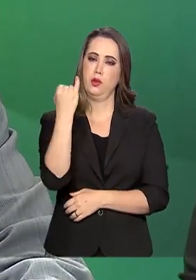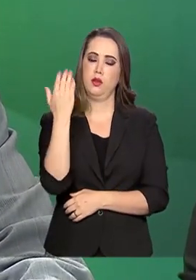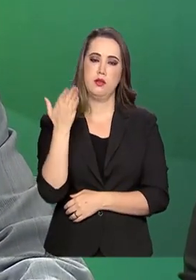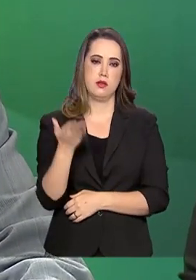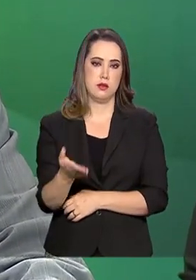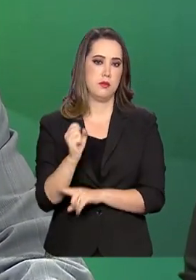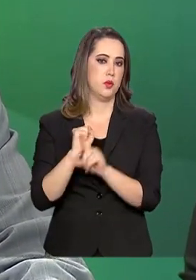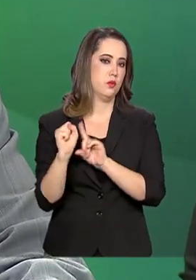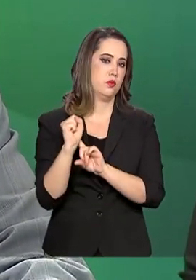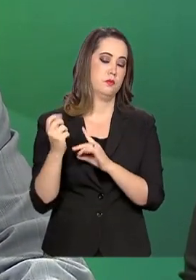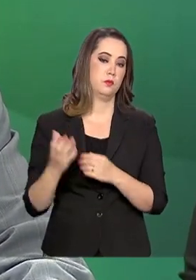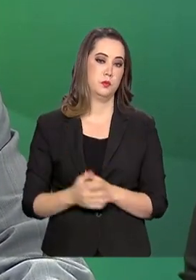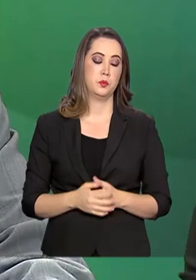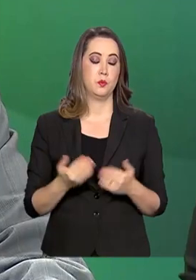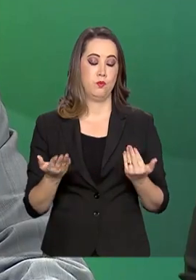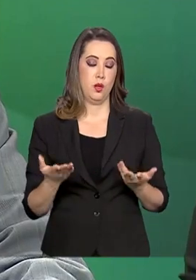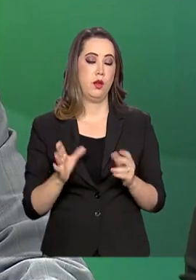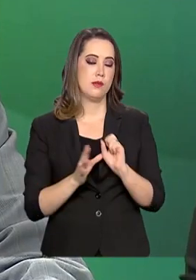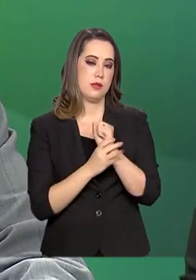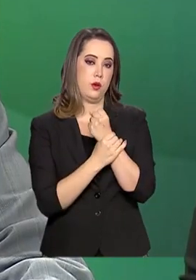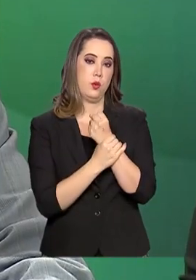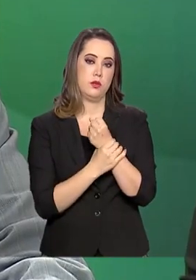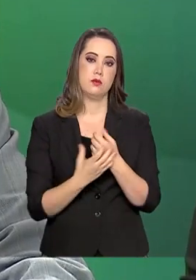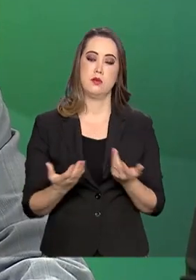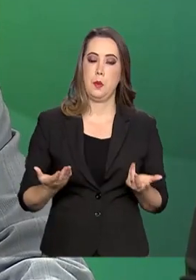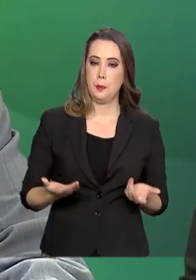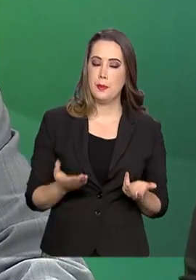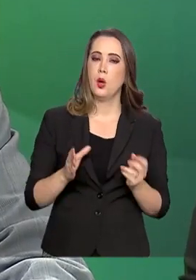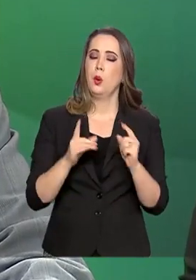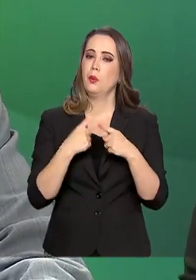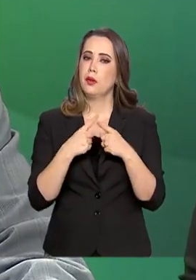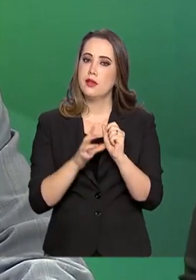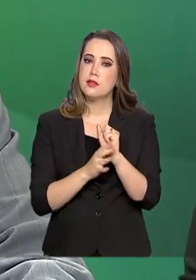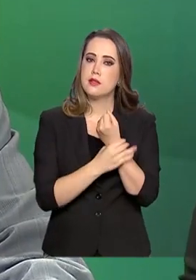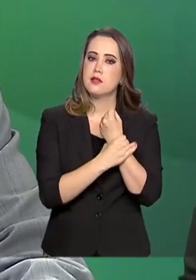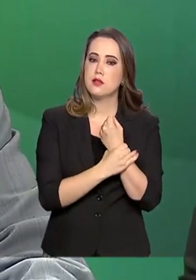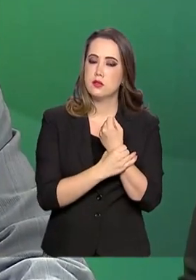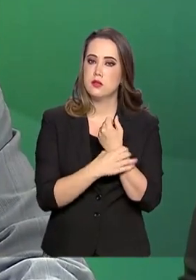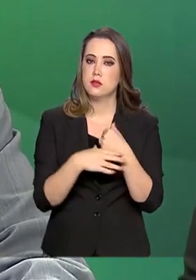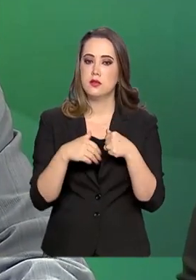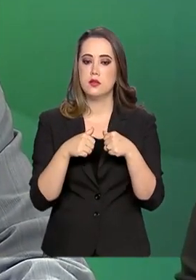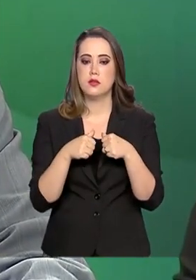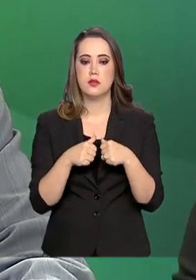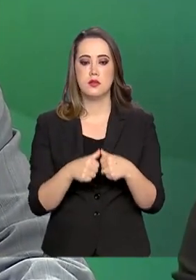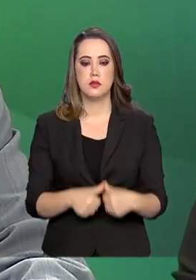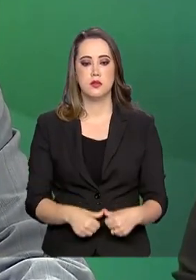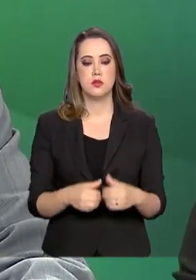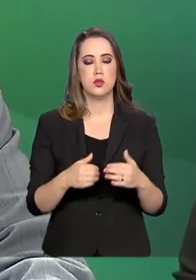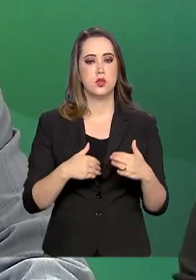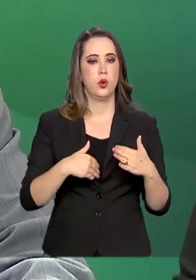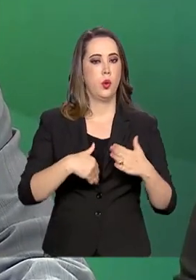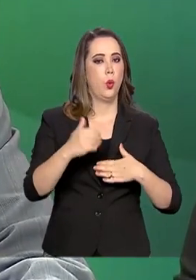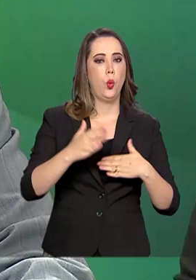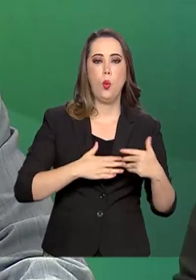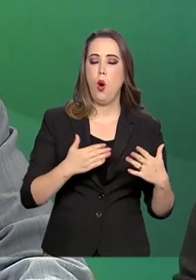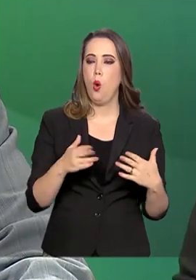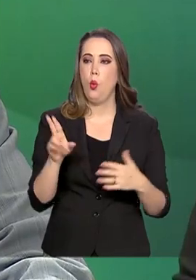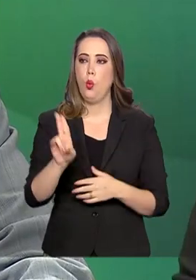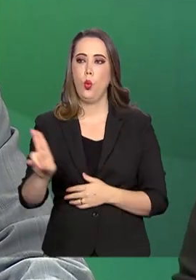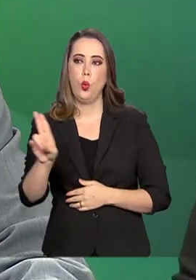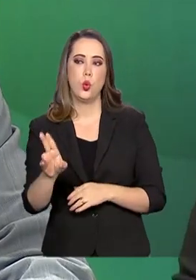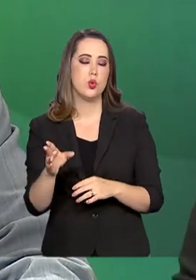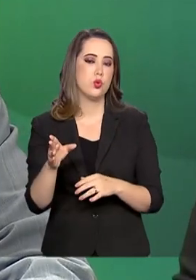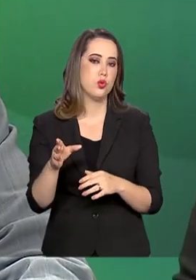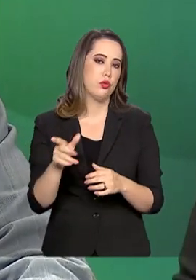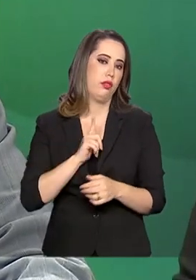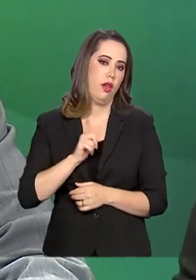da sociedade, que é segurança pública. Segurança pública está, independente de qual metodologia que você vai